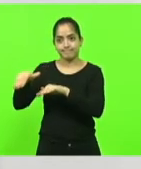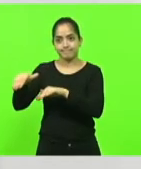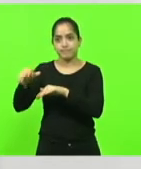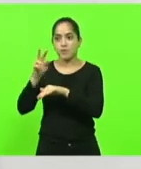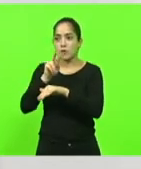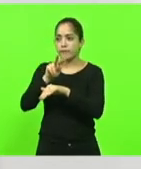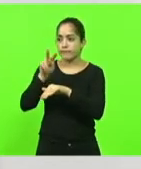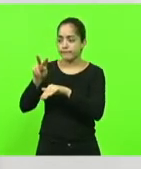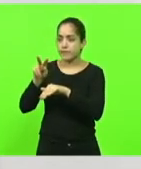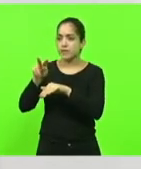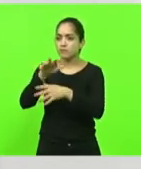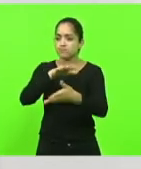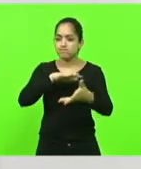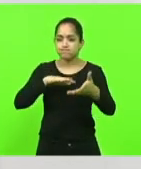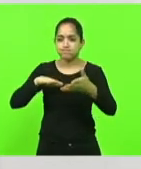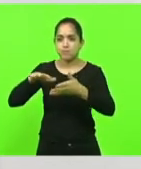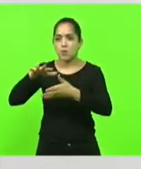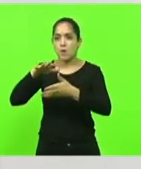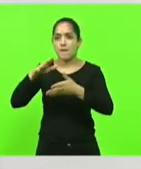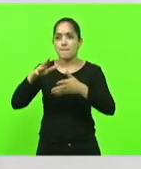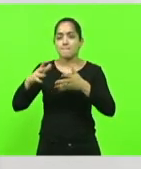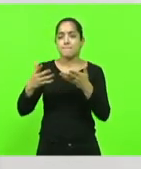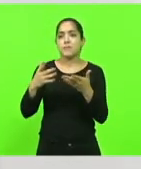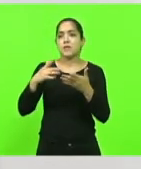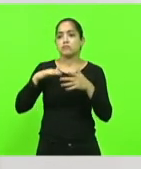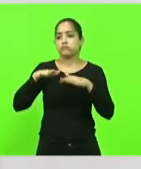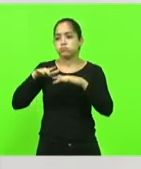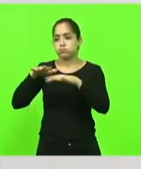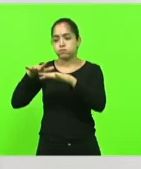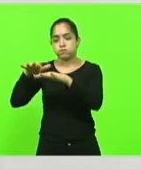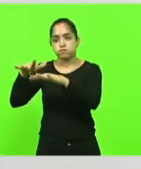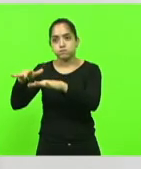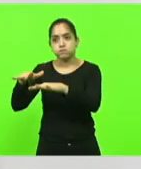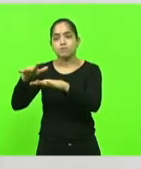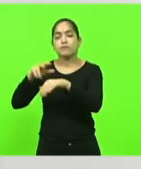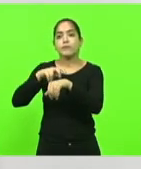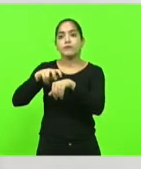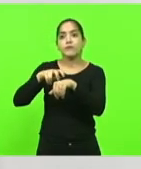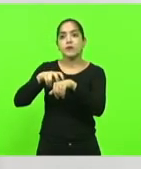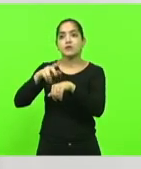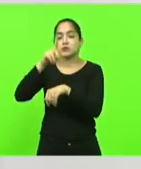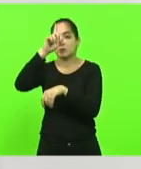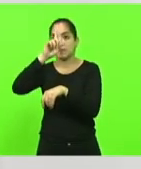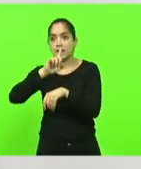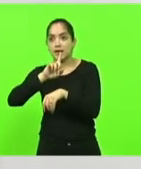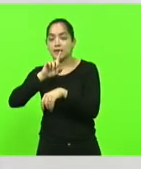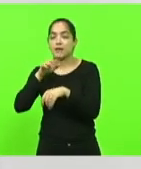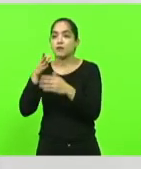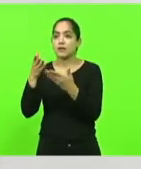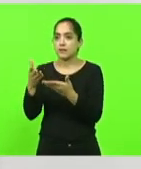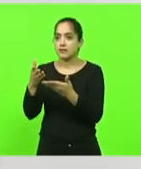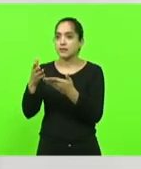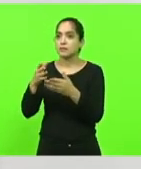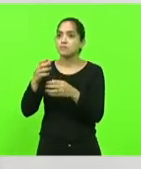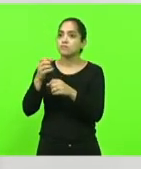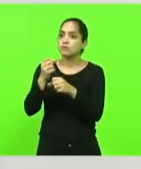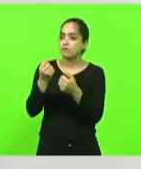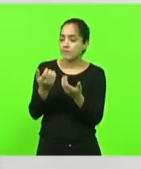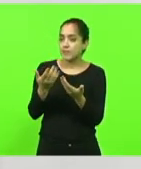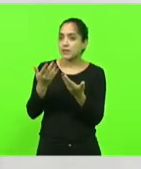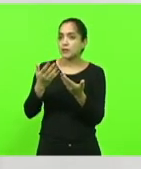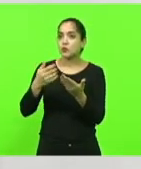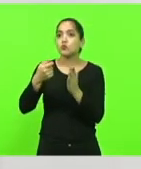verde e amarelo, quando eu vi homens e mulheres, patriotas, que estavam ali lutando para construir o Brasil que a gente merece,